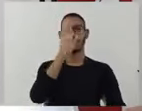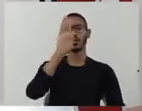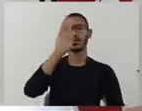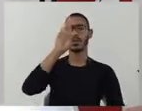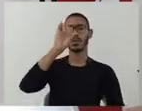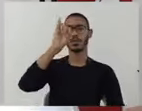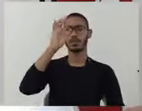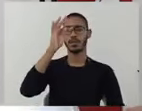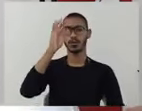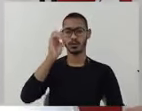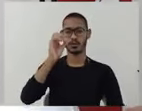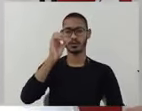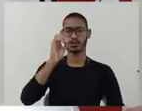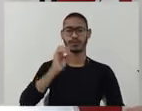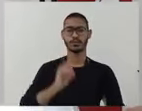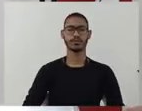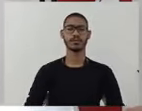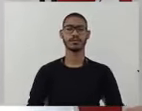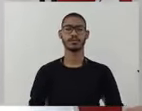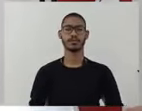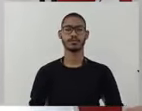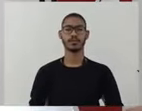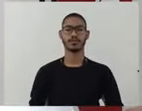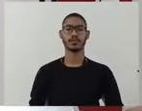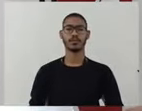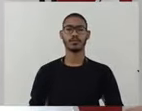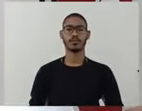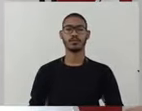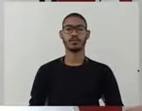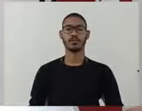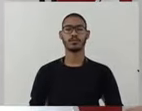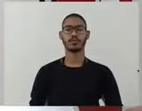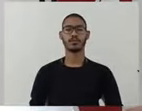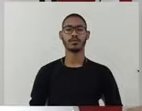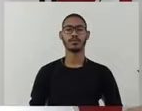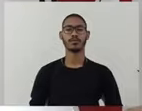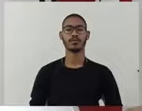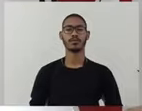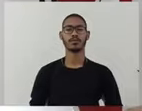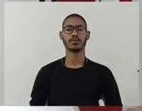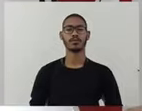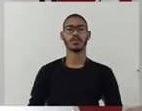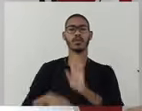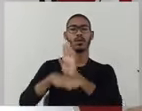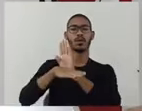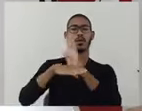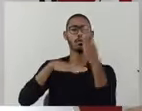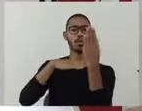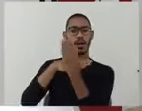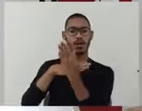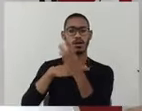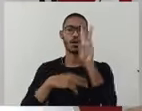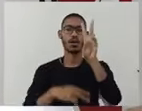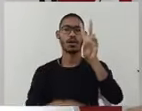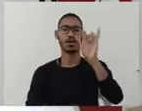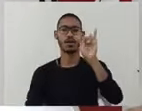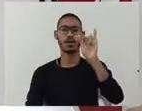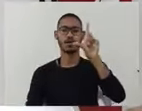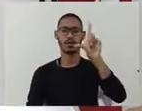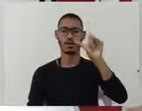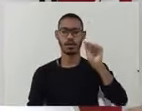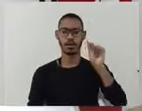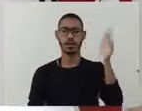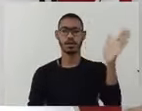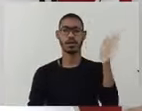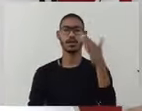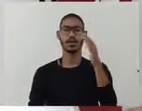bairro, bairro necessitado, Vila Suzano, estive ali e